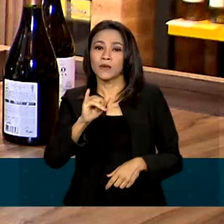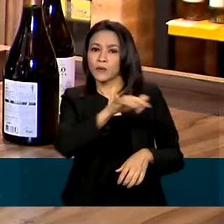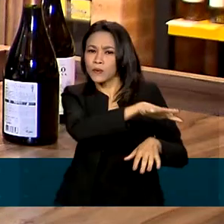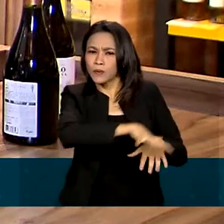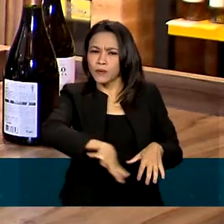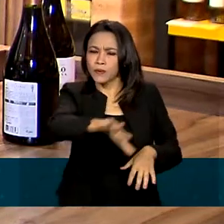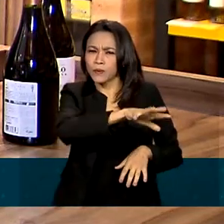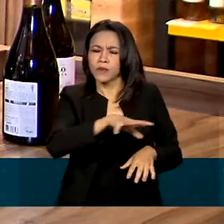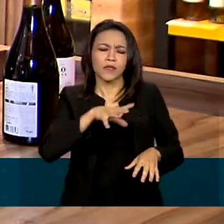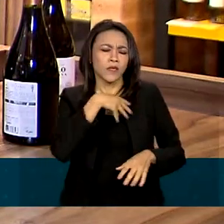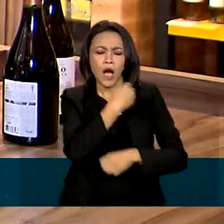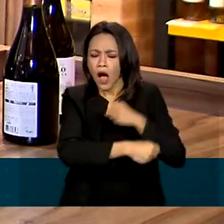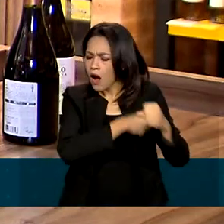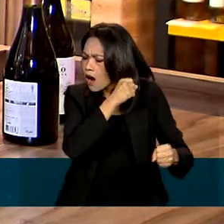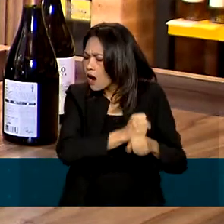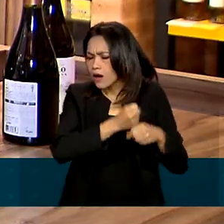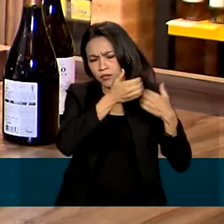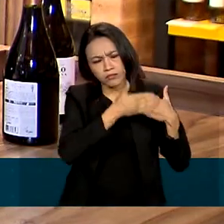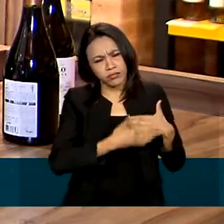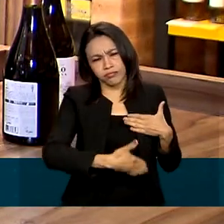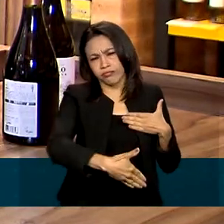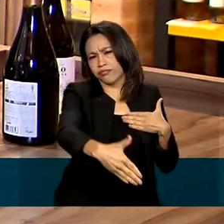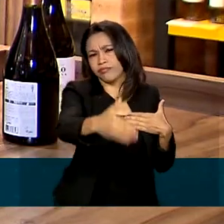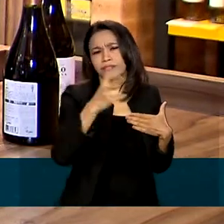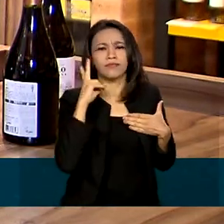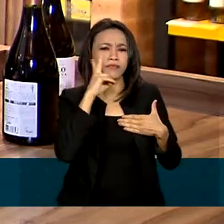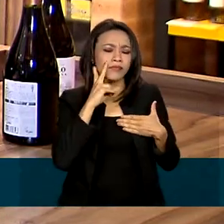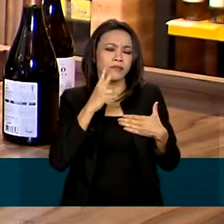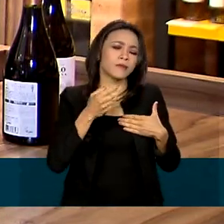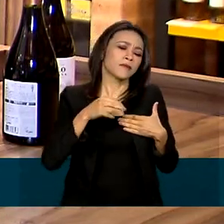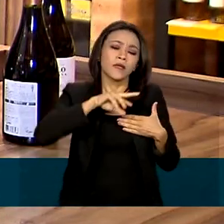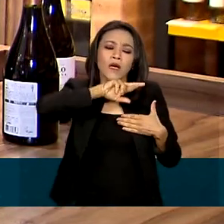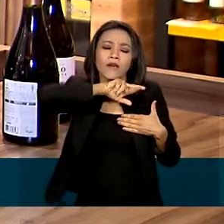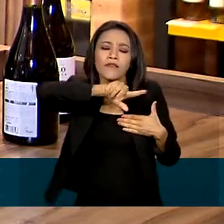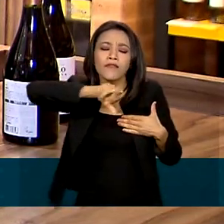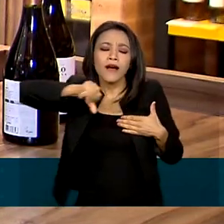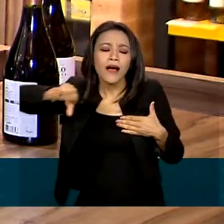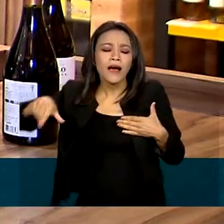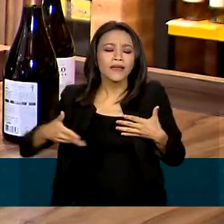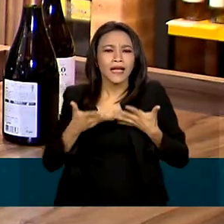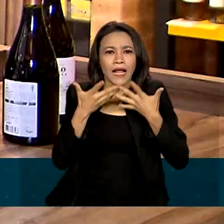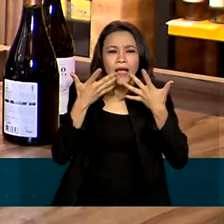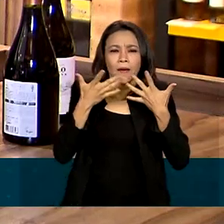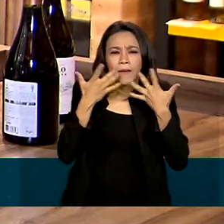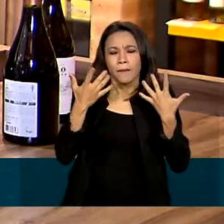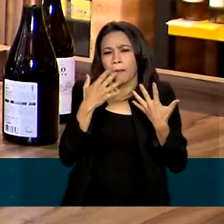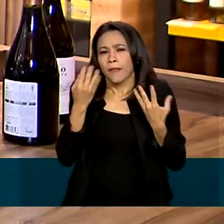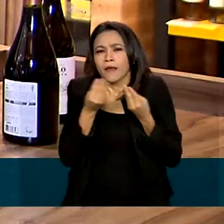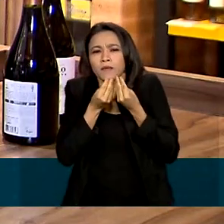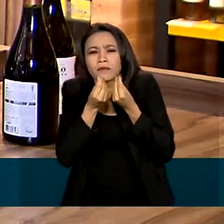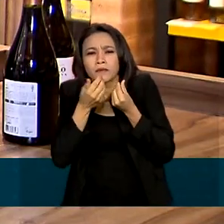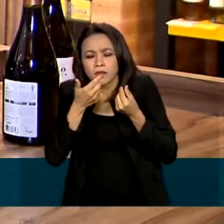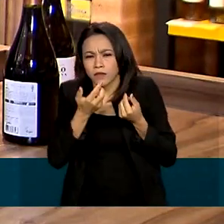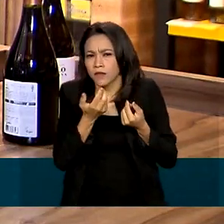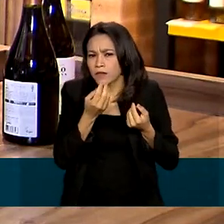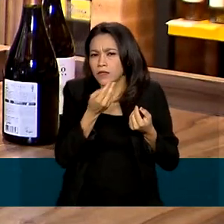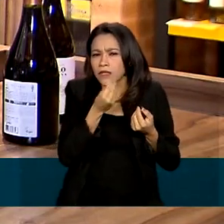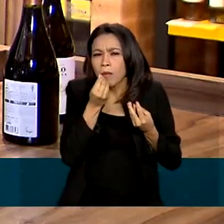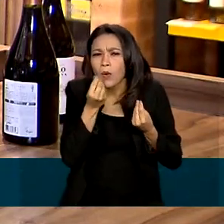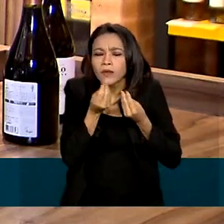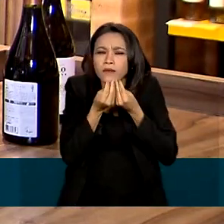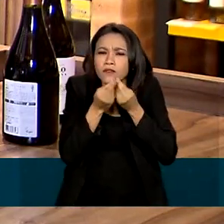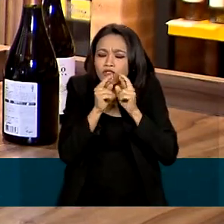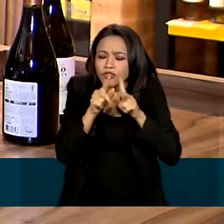com características únicas. Frutado, leve, alegre, aromático e com cor e